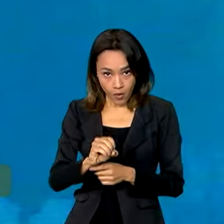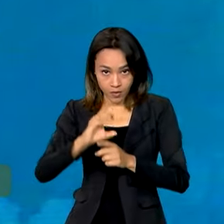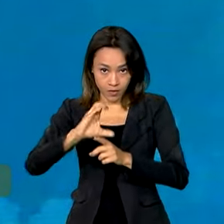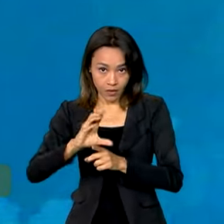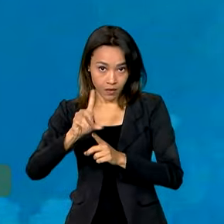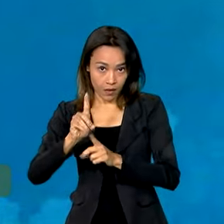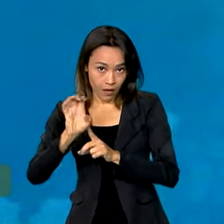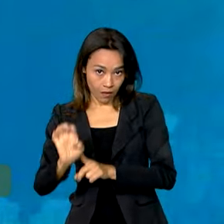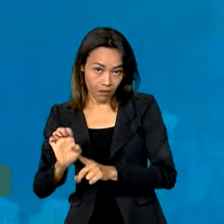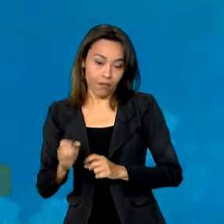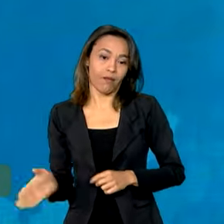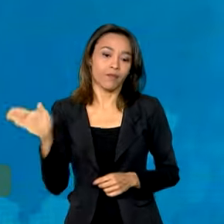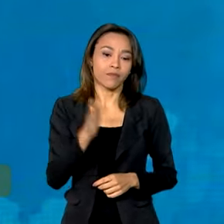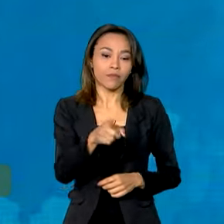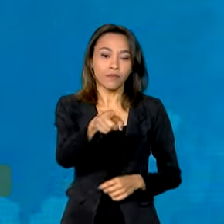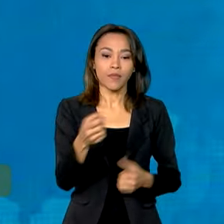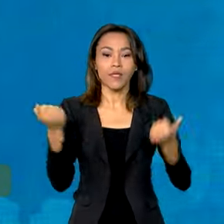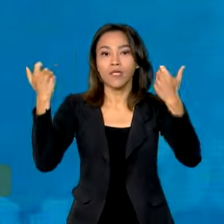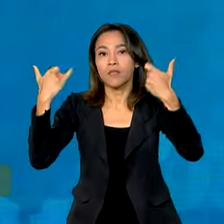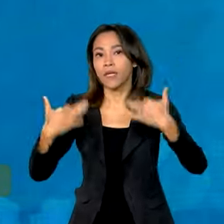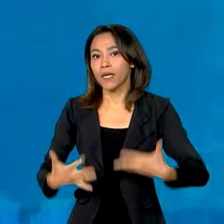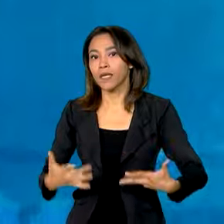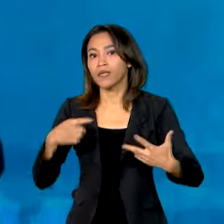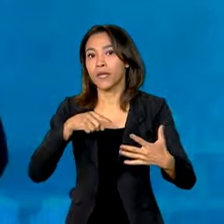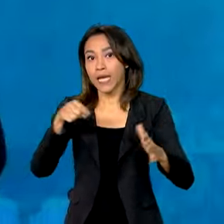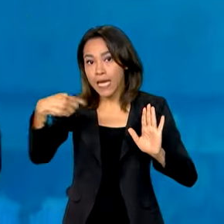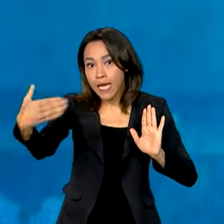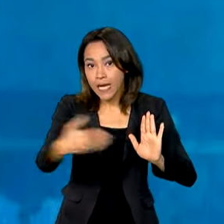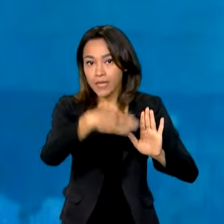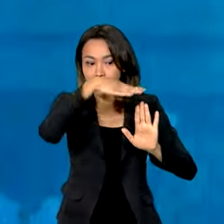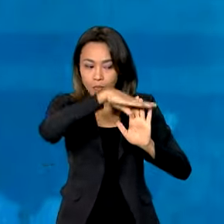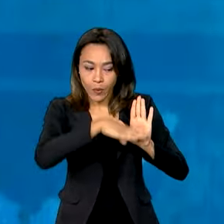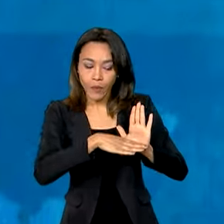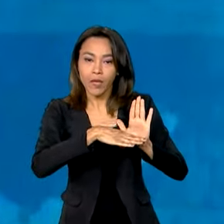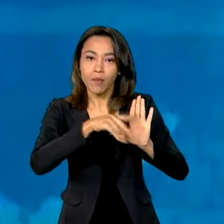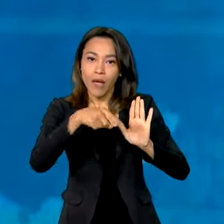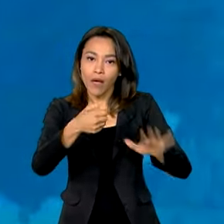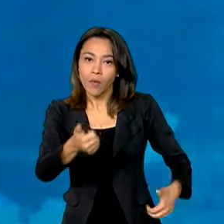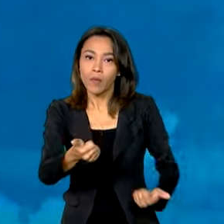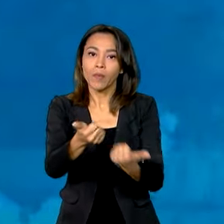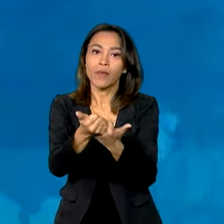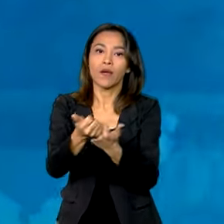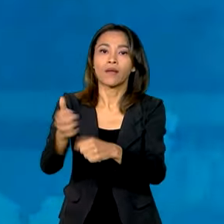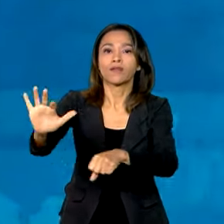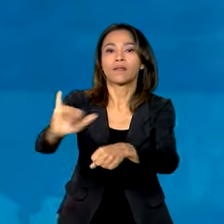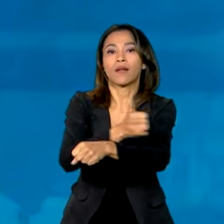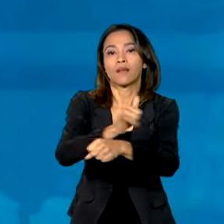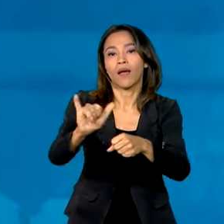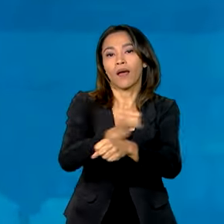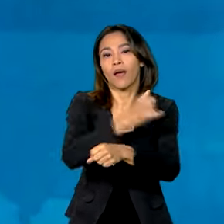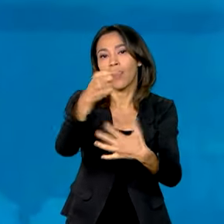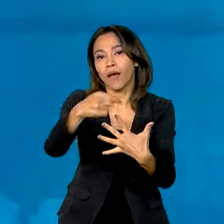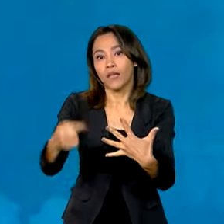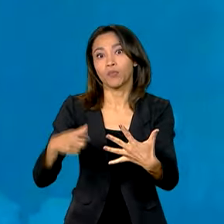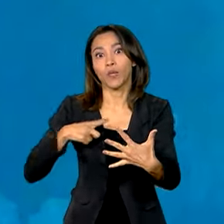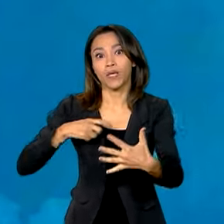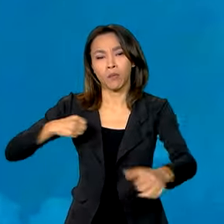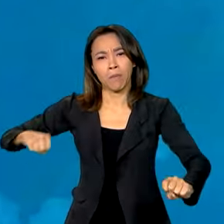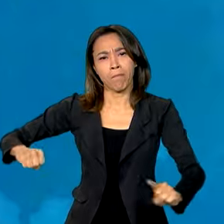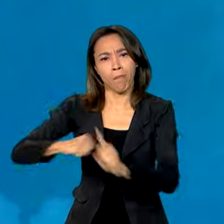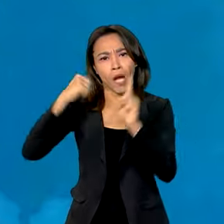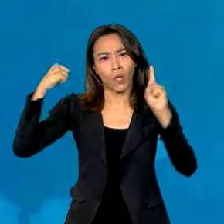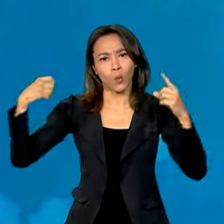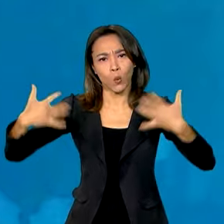O programa Juros por Educação vem a se somar a essa estratégia, porque tem um impacto forte na economia, na